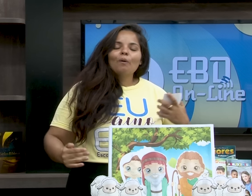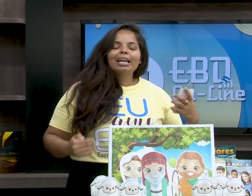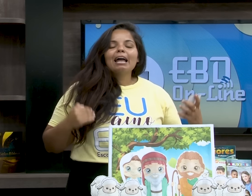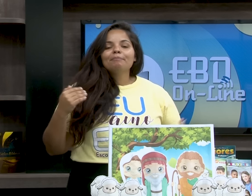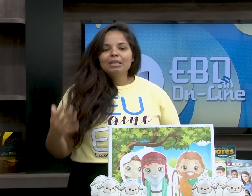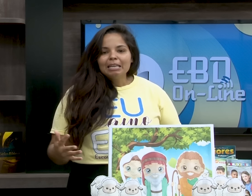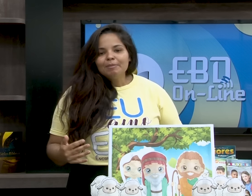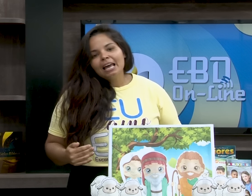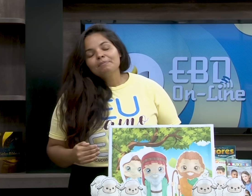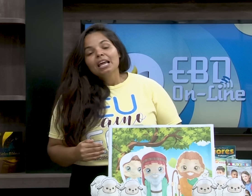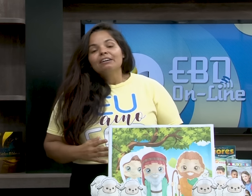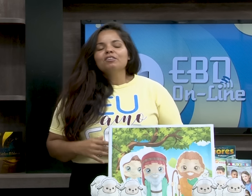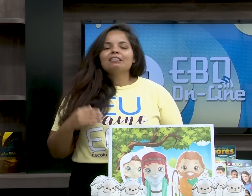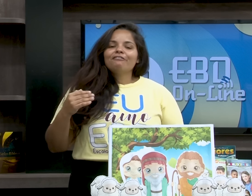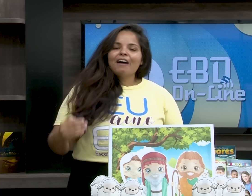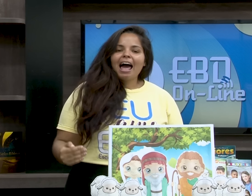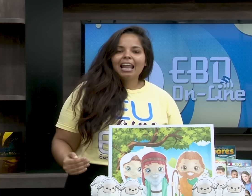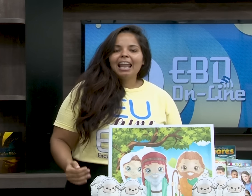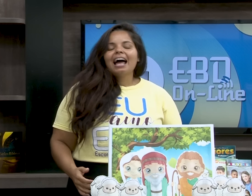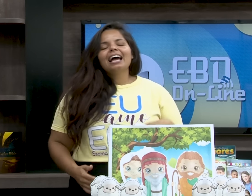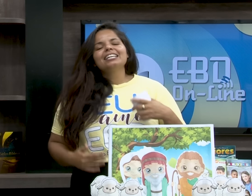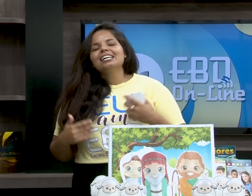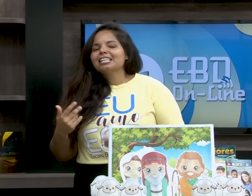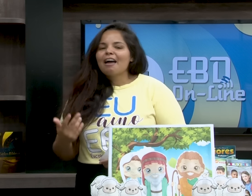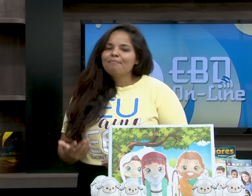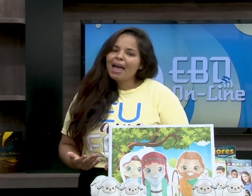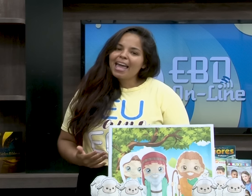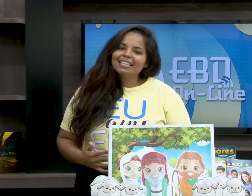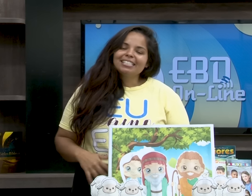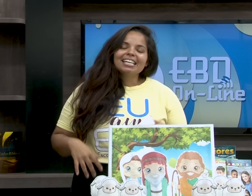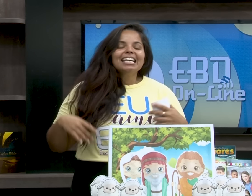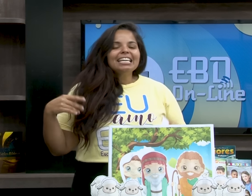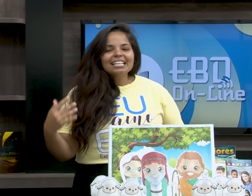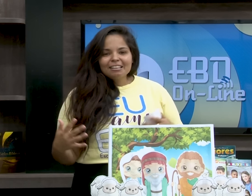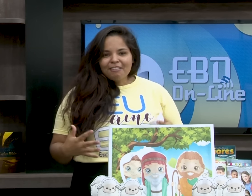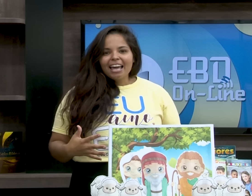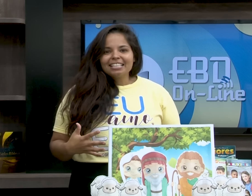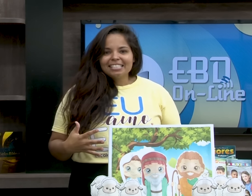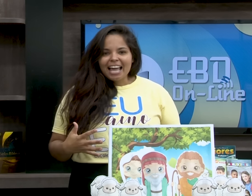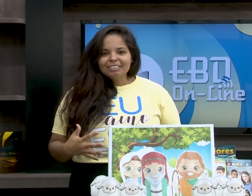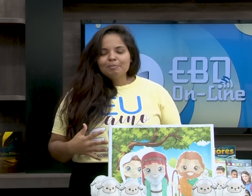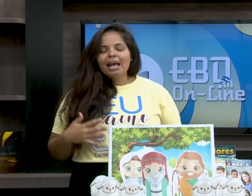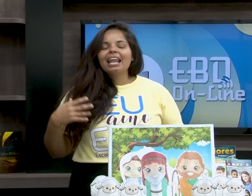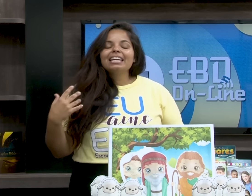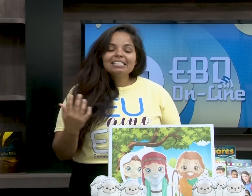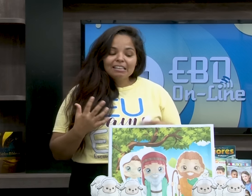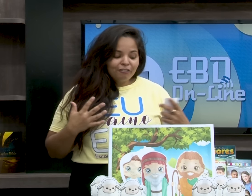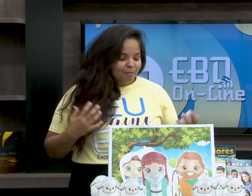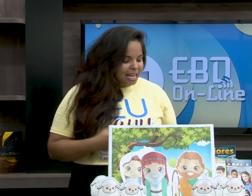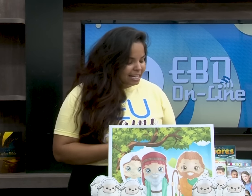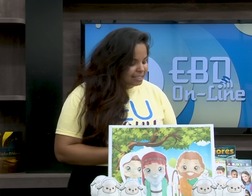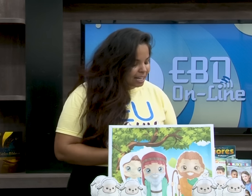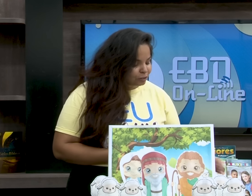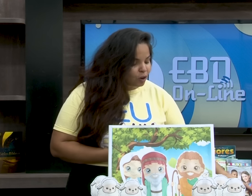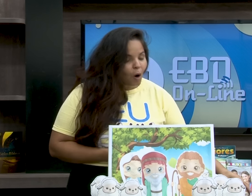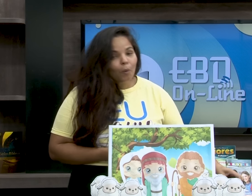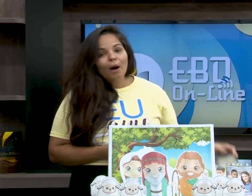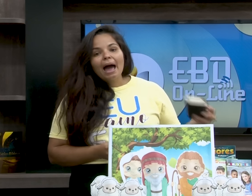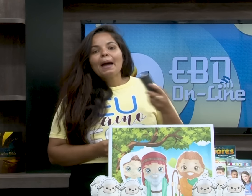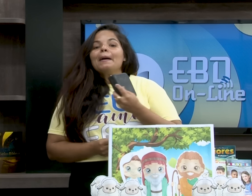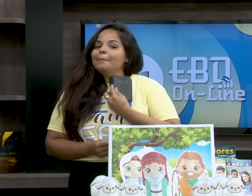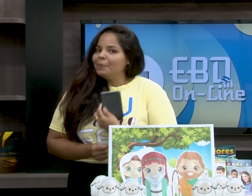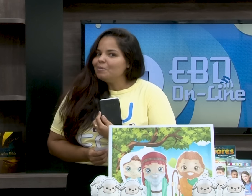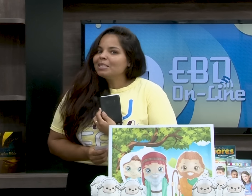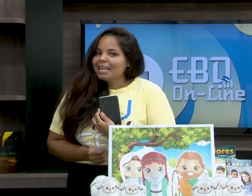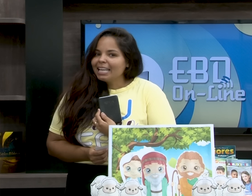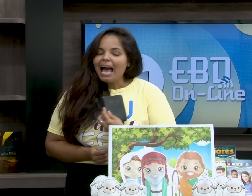ele, junto com ele na Bíblia. Você fala, a criança repete, e assim vai, tá certo? Pra ela ir se familiarizando com